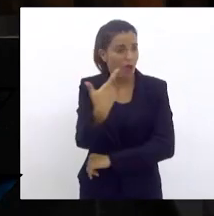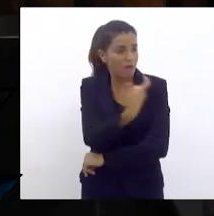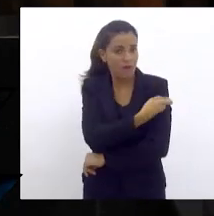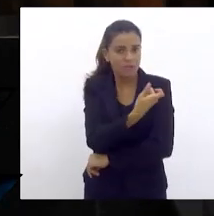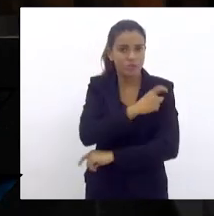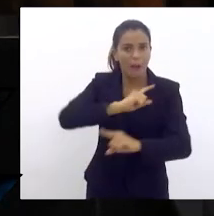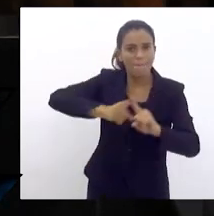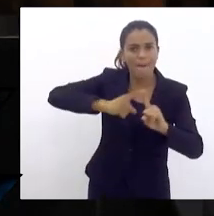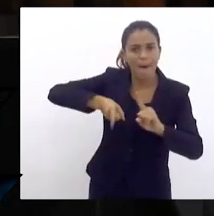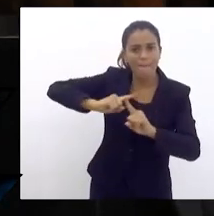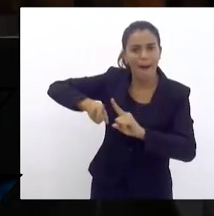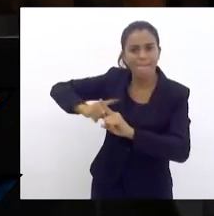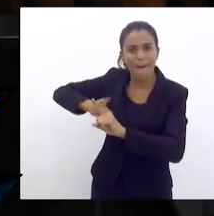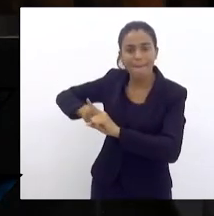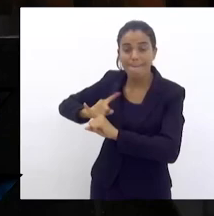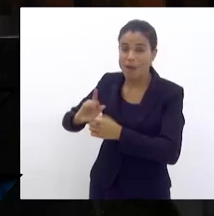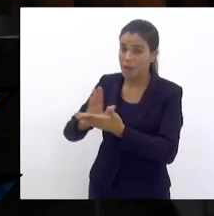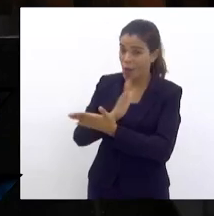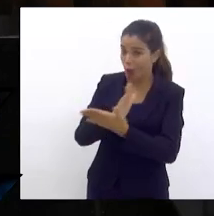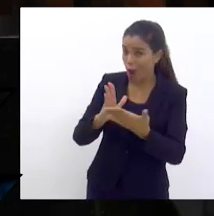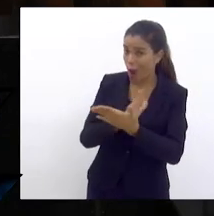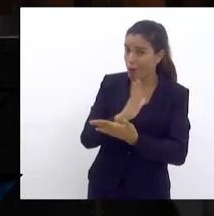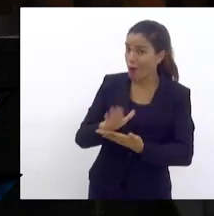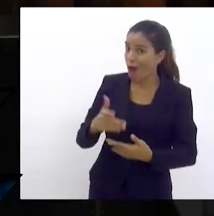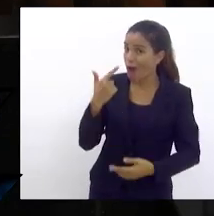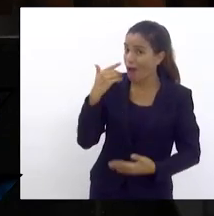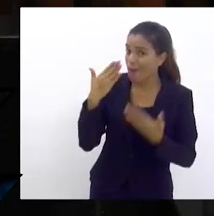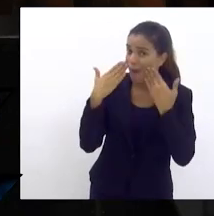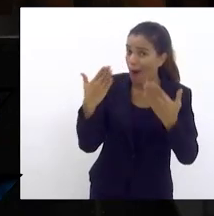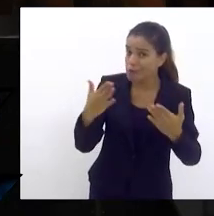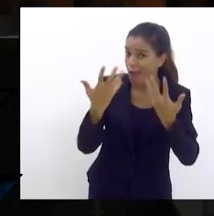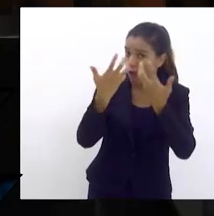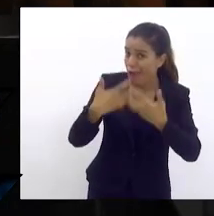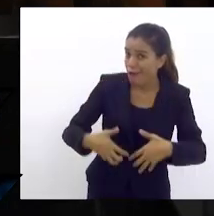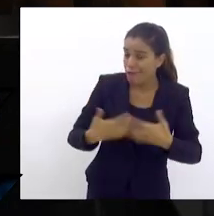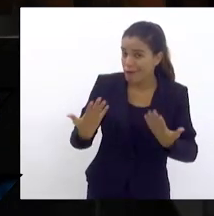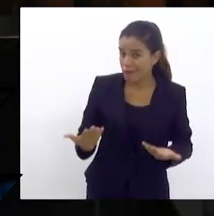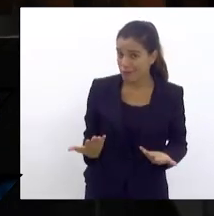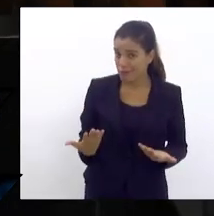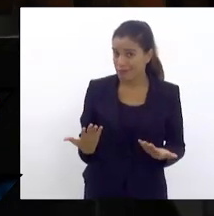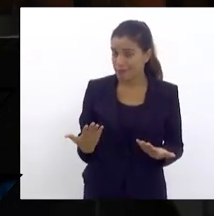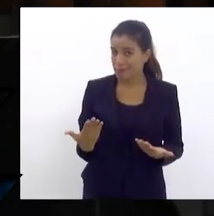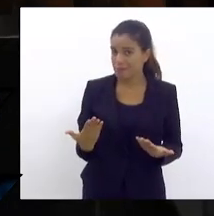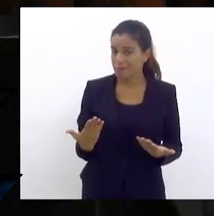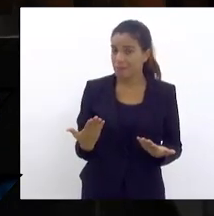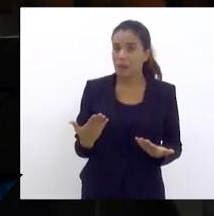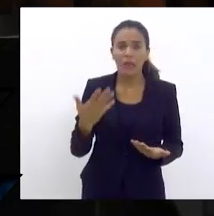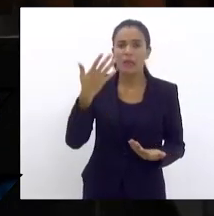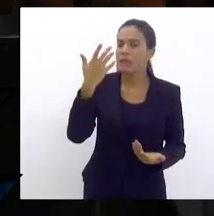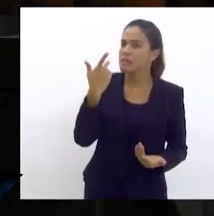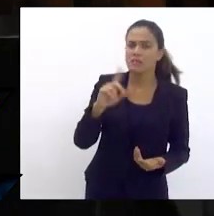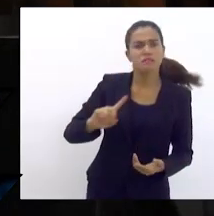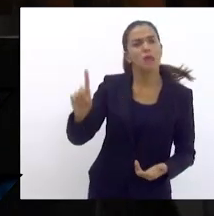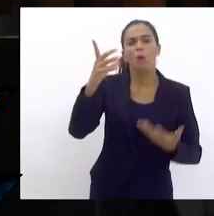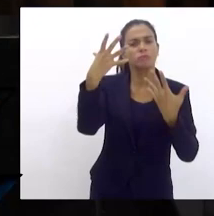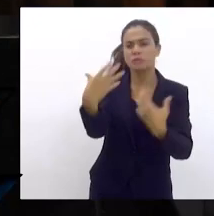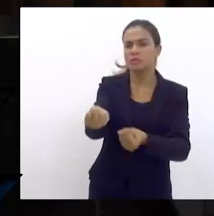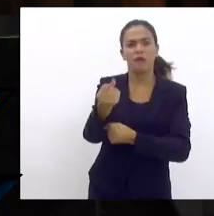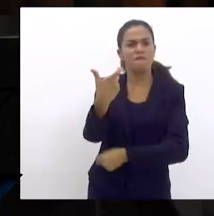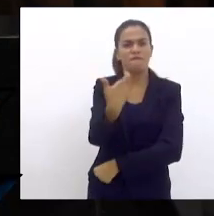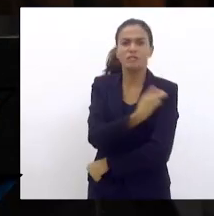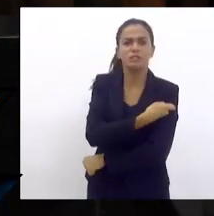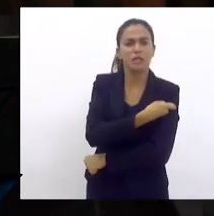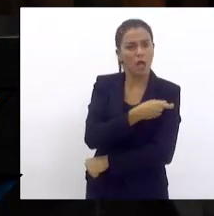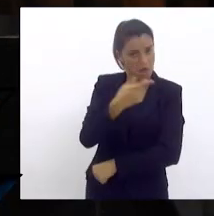proibidas e algumas estão sentindo efeito colateral agora. O mesmo deixou claro que não iria tomar a vacina e não